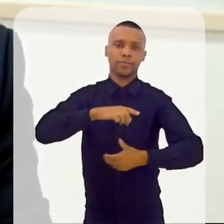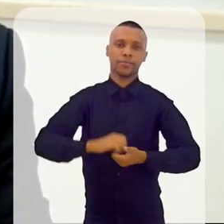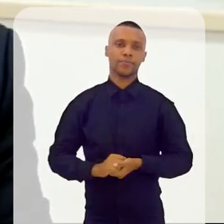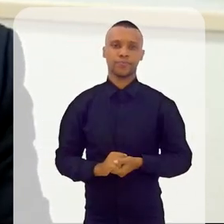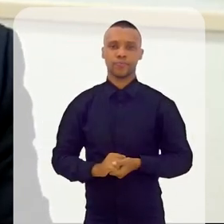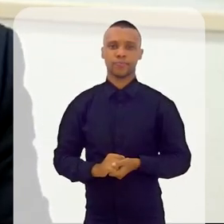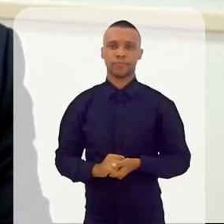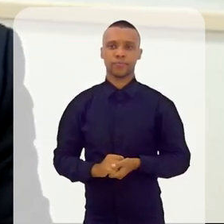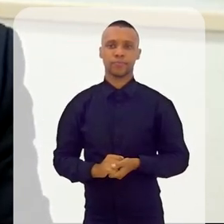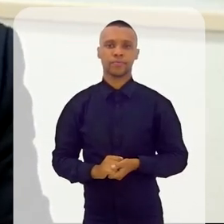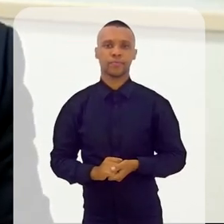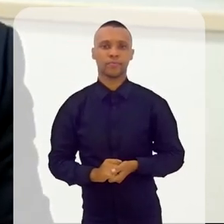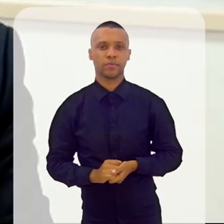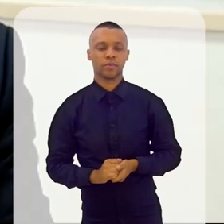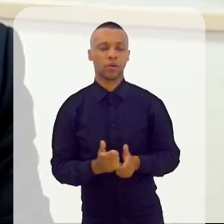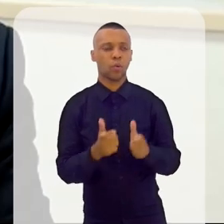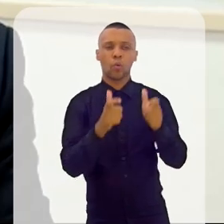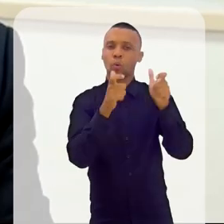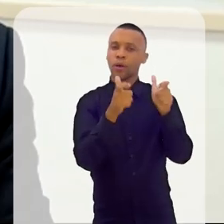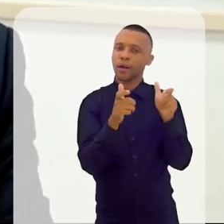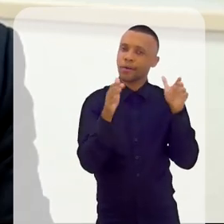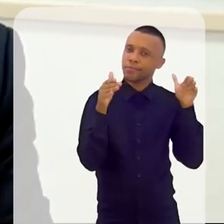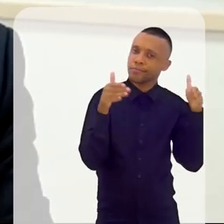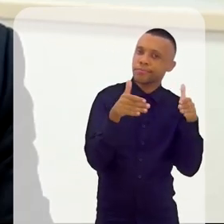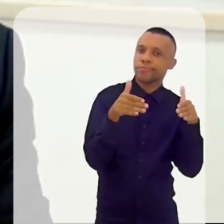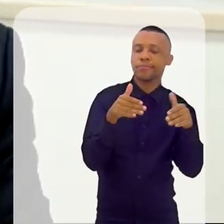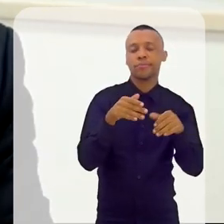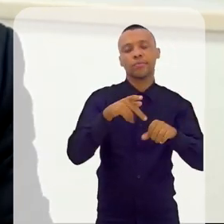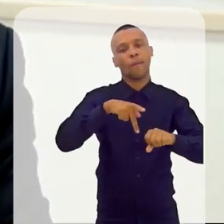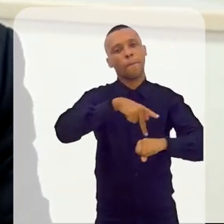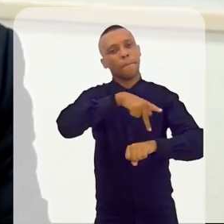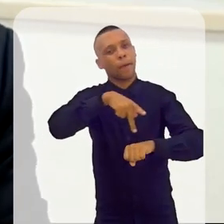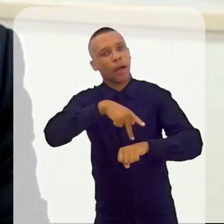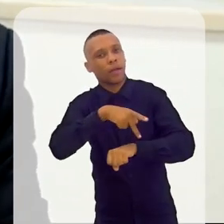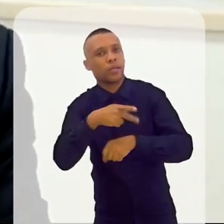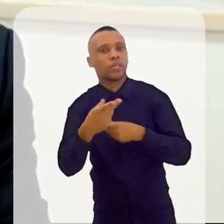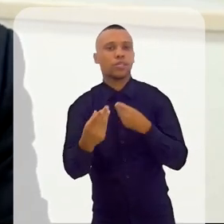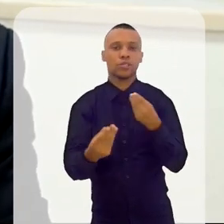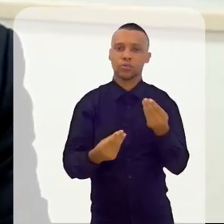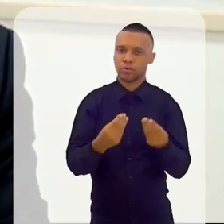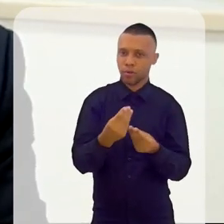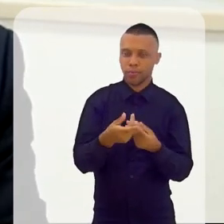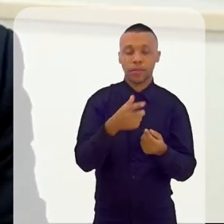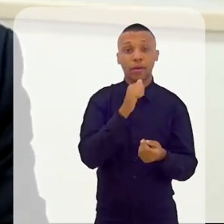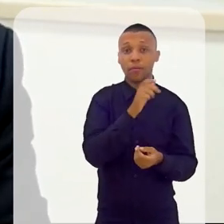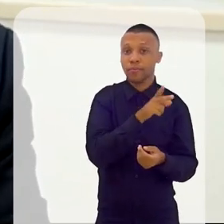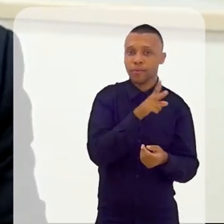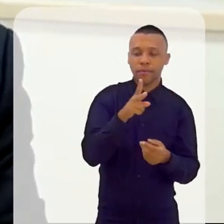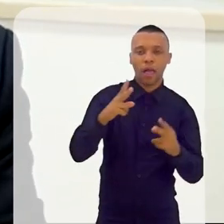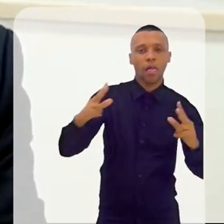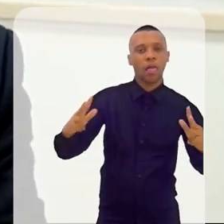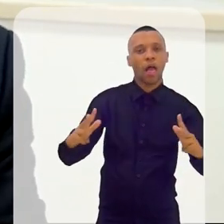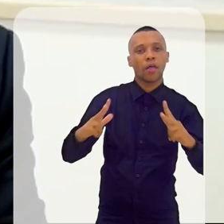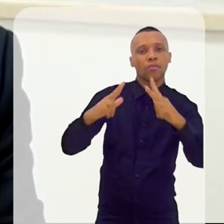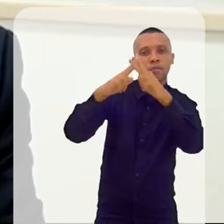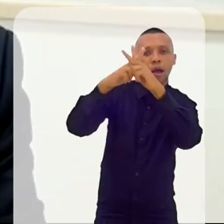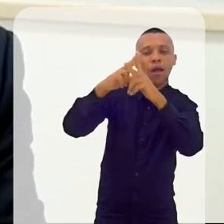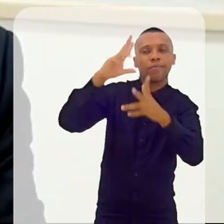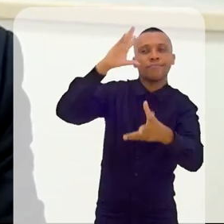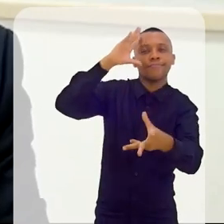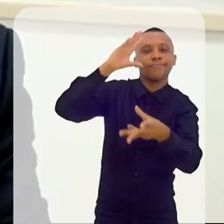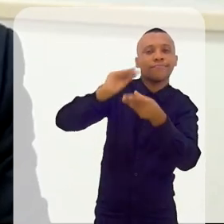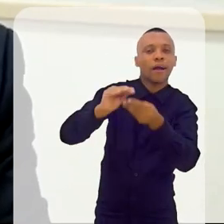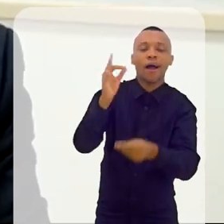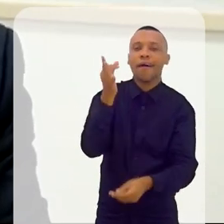identificarmos um local, um país. Quando você vê a Torre Eiffel, você já sabe que é a França, que é